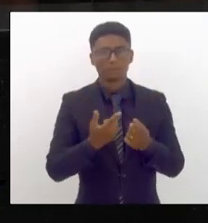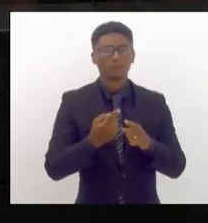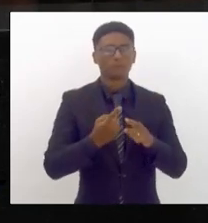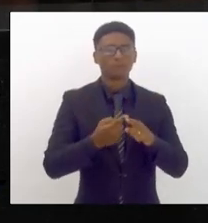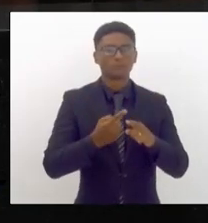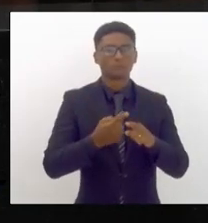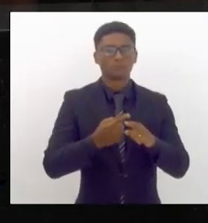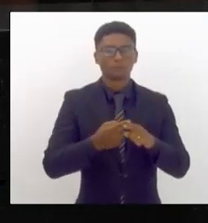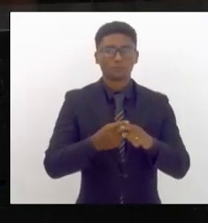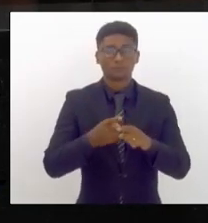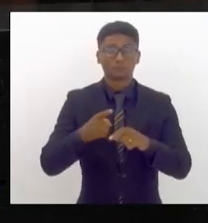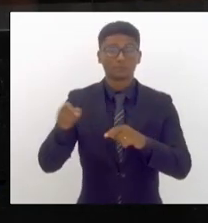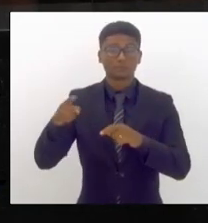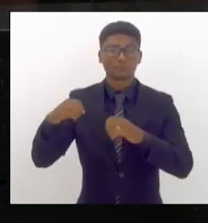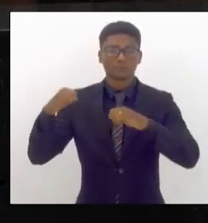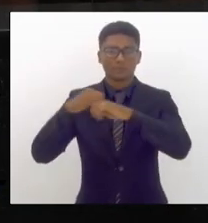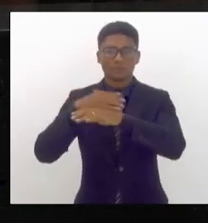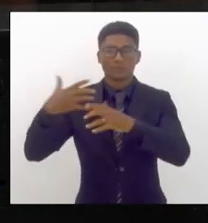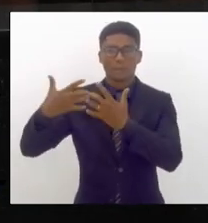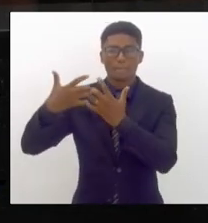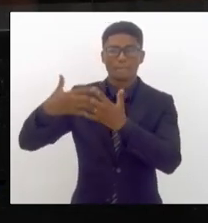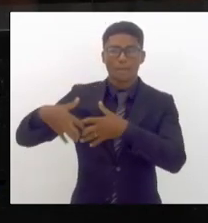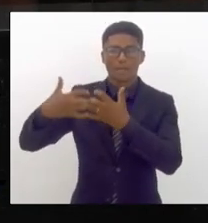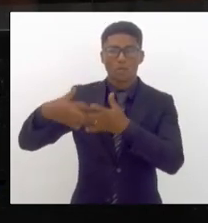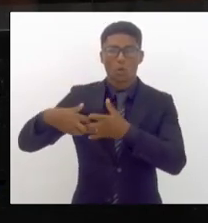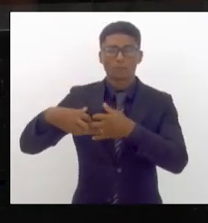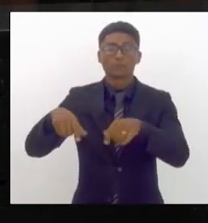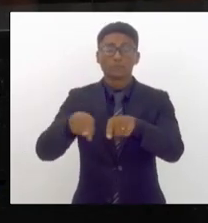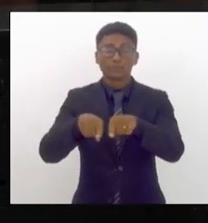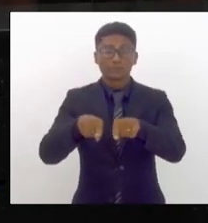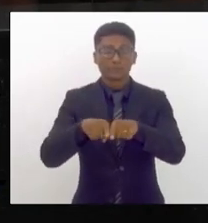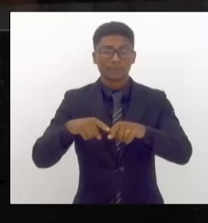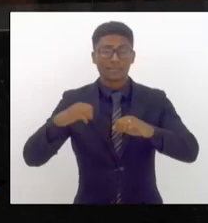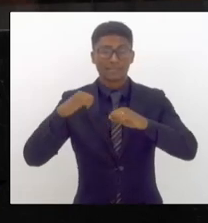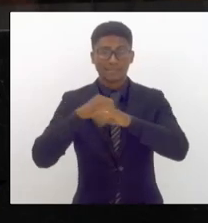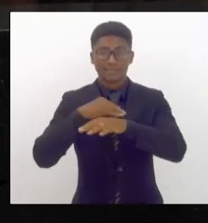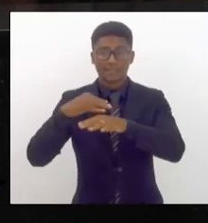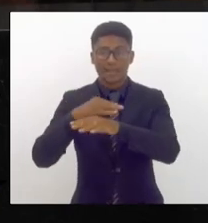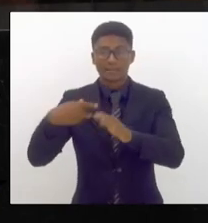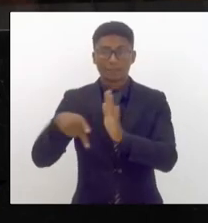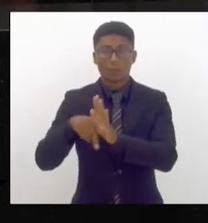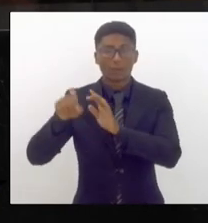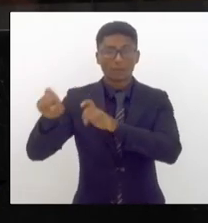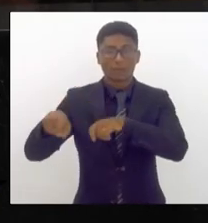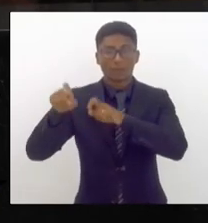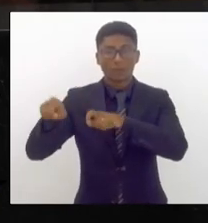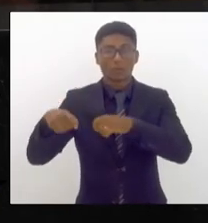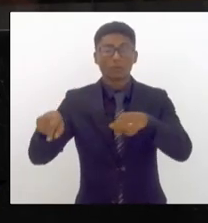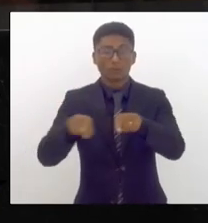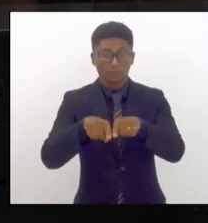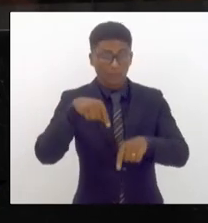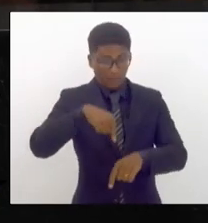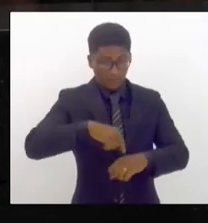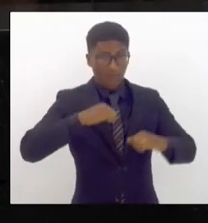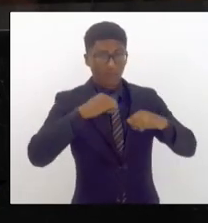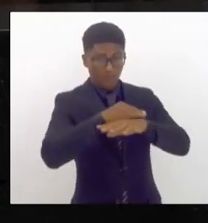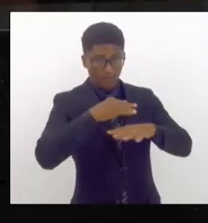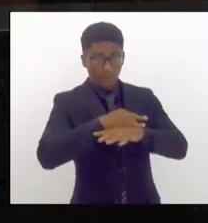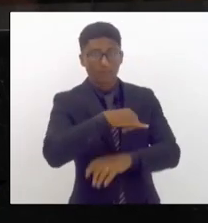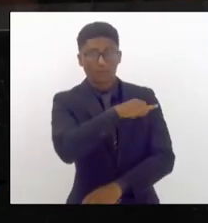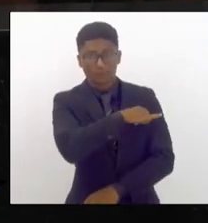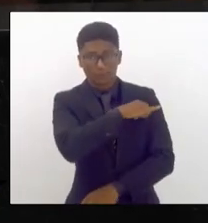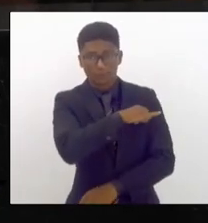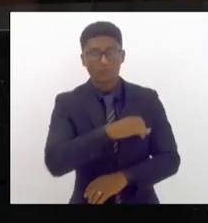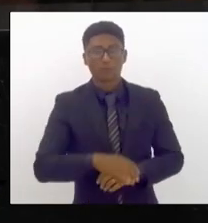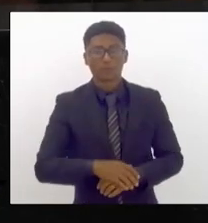Petrópolis questão do interior do estado do Rio de Janeiro aqui mesmo na cidade do Rio de Janeiro em